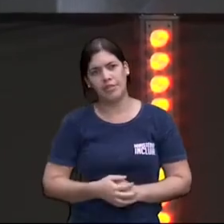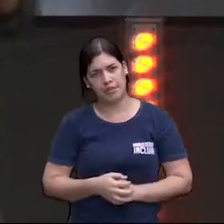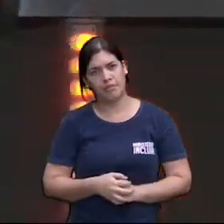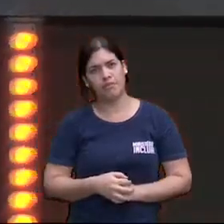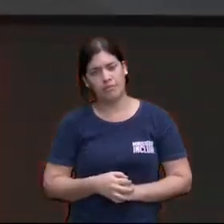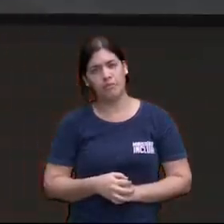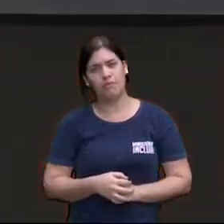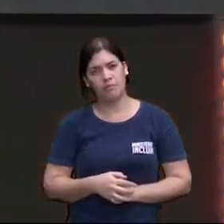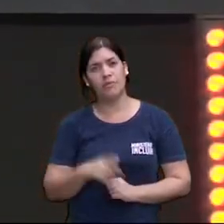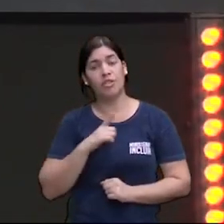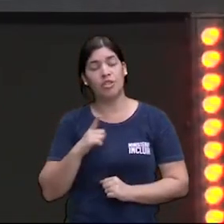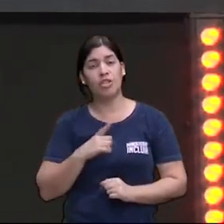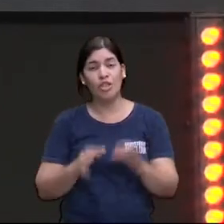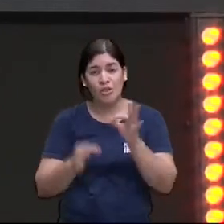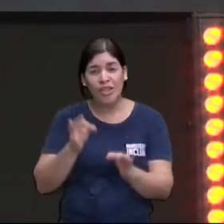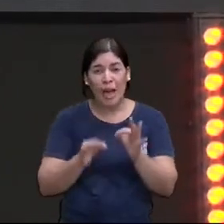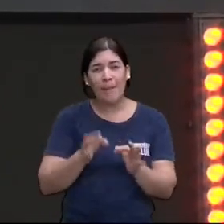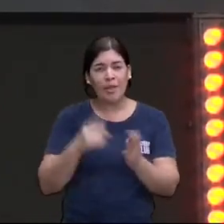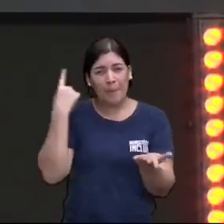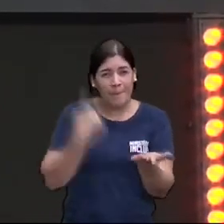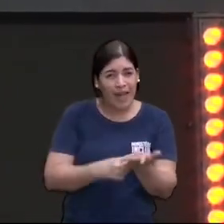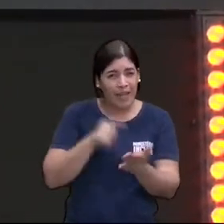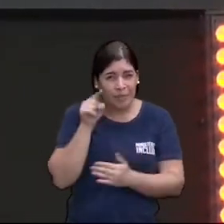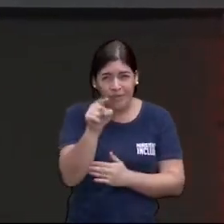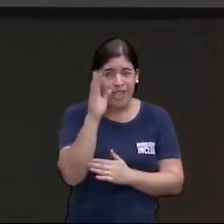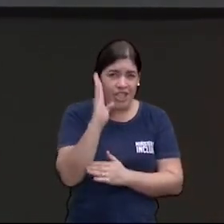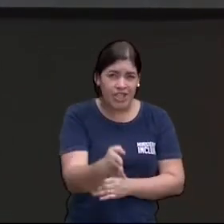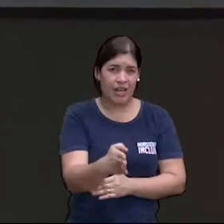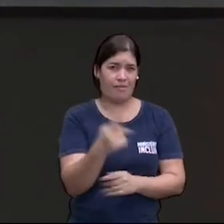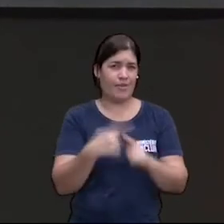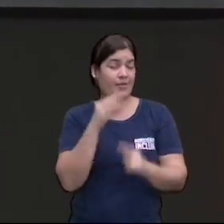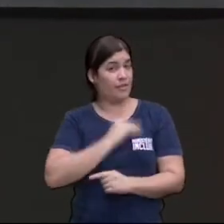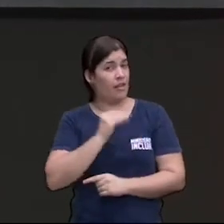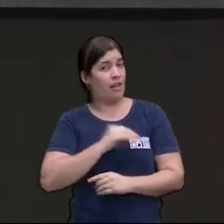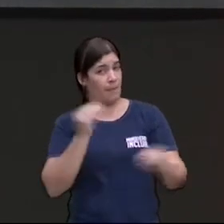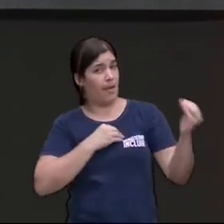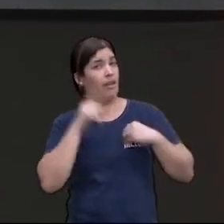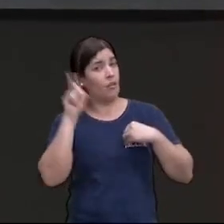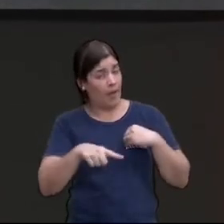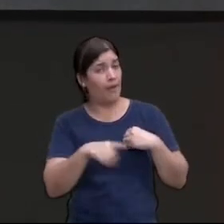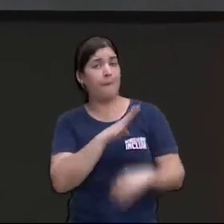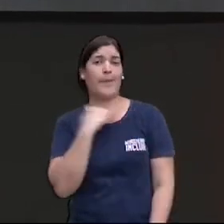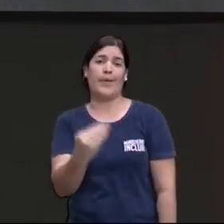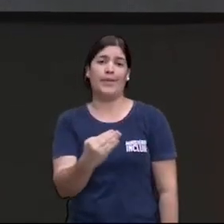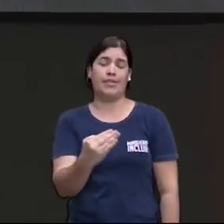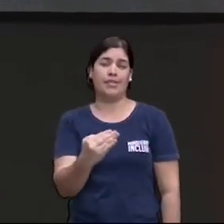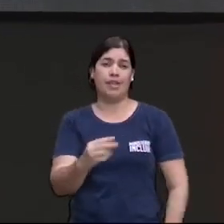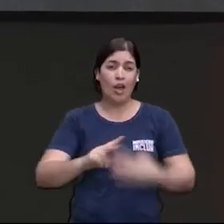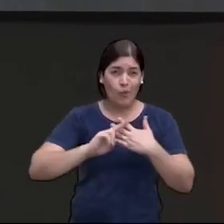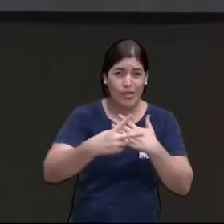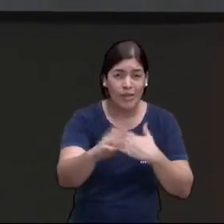tinha um julgamento determinado para você porque o salário do pecado é a morte as consequências do pecado são